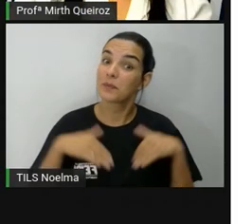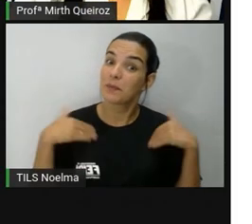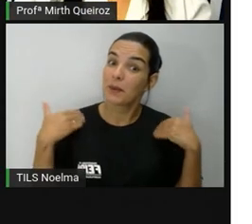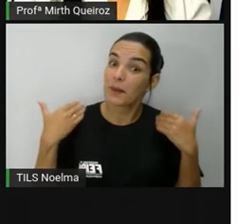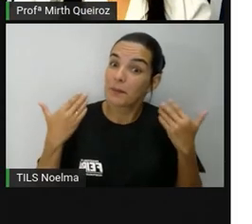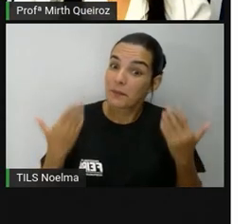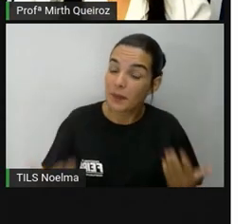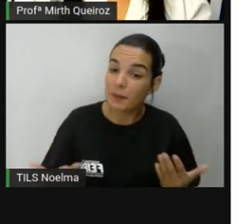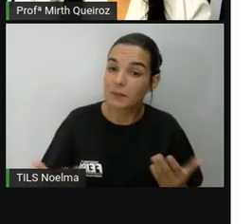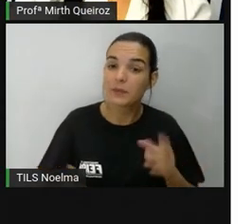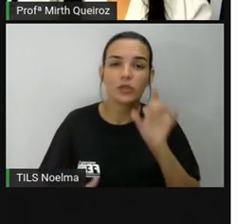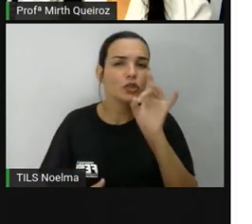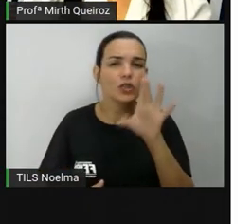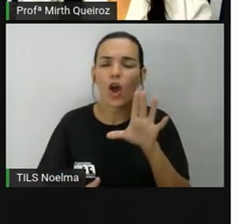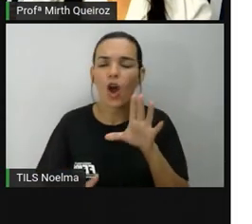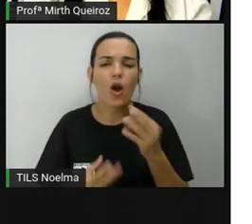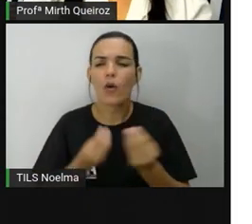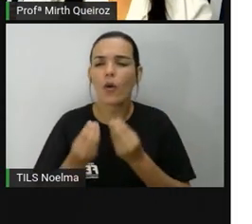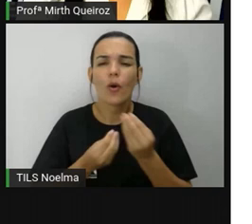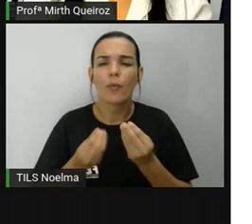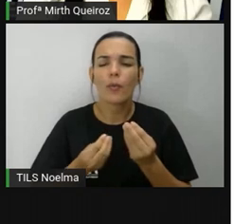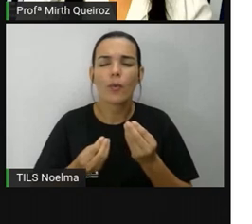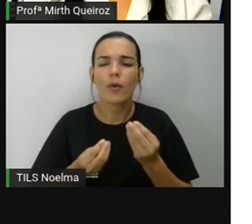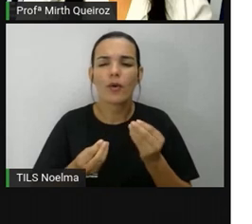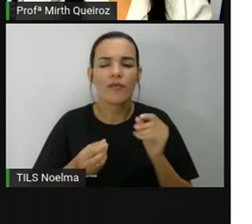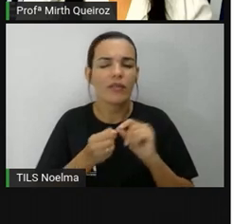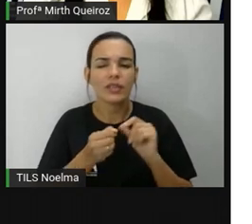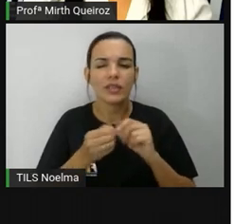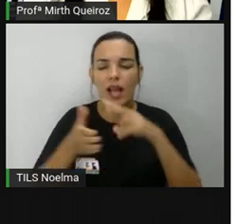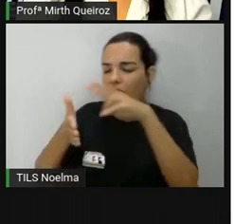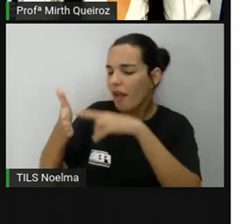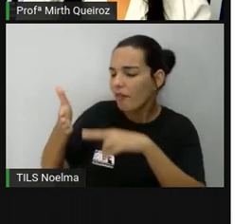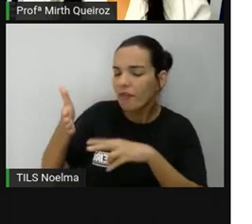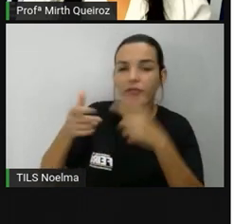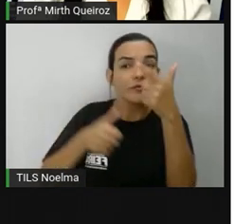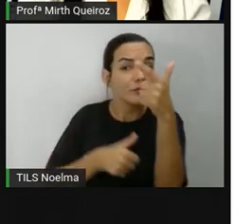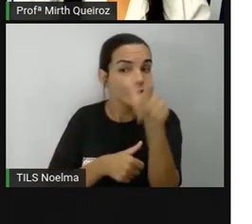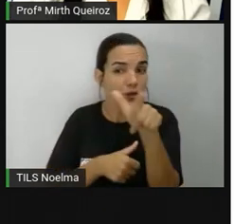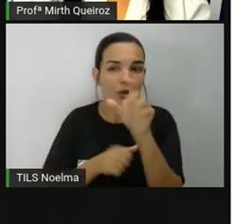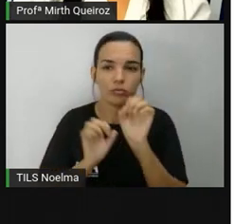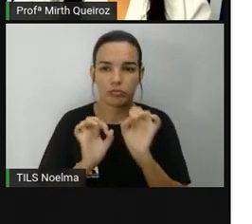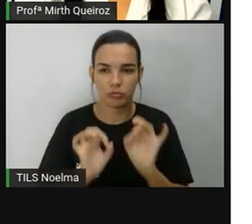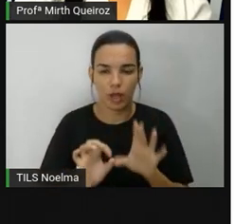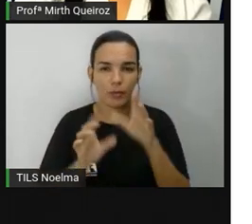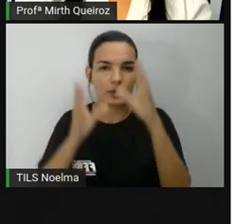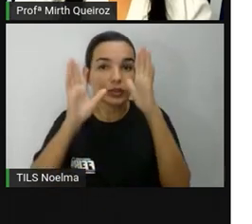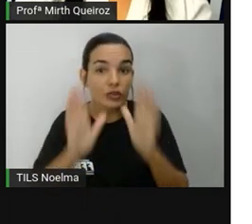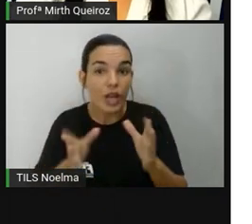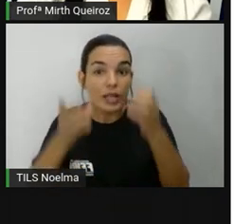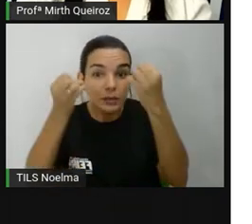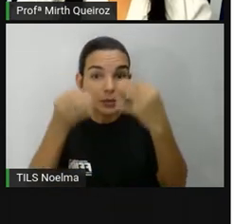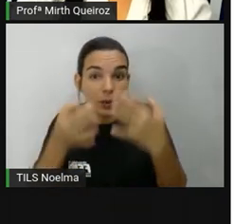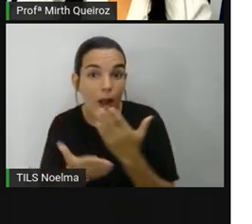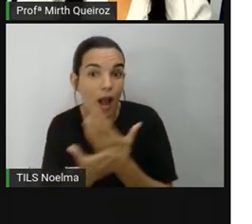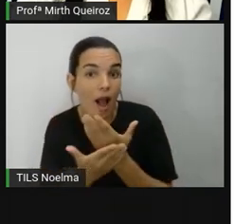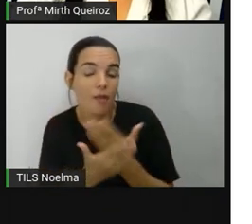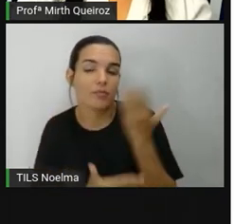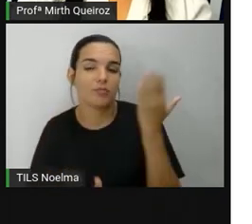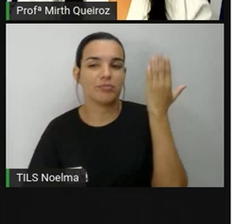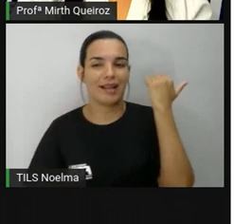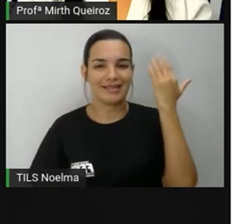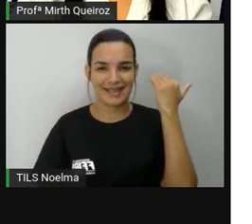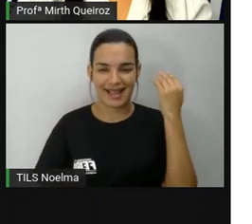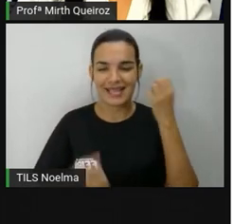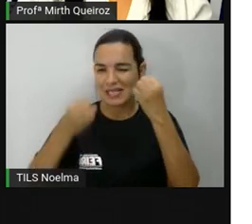Só é uma forma de vocês revisarem, reverem um pouquinho mais sobre os pontos cardeais, que a gente já tem visto, já